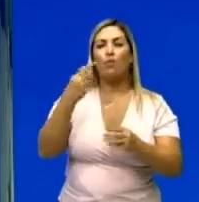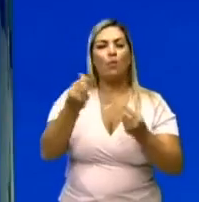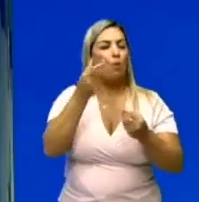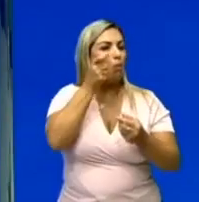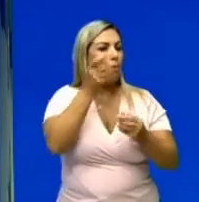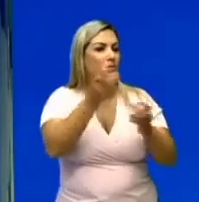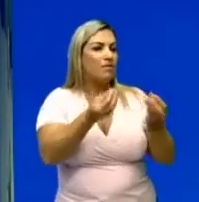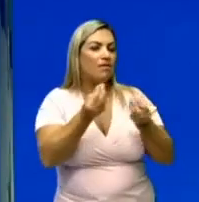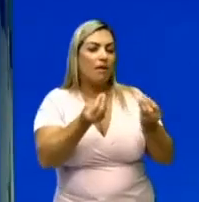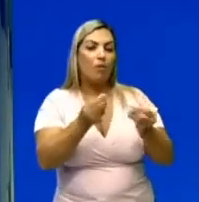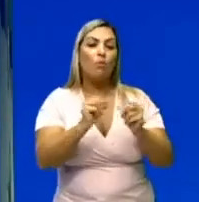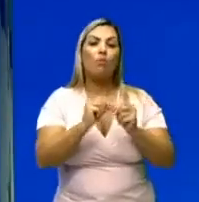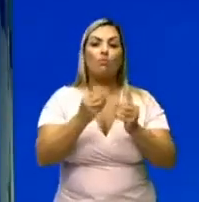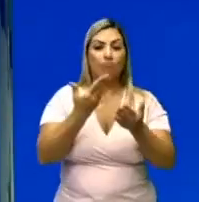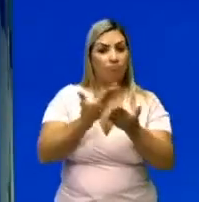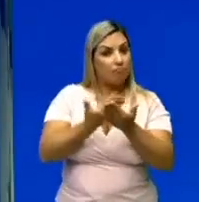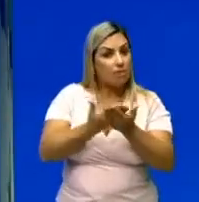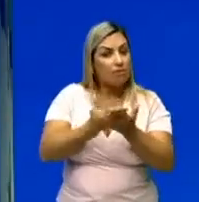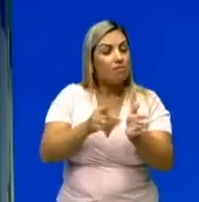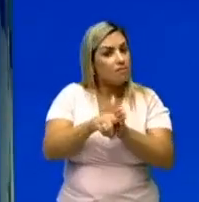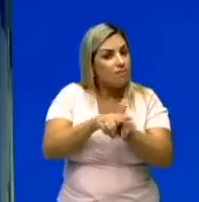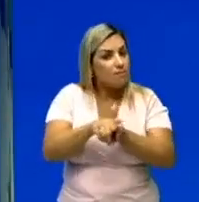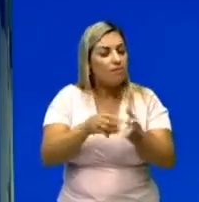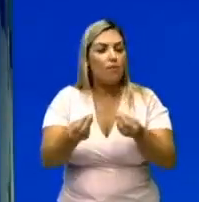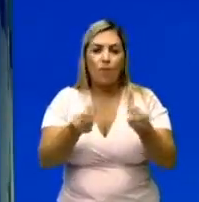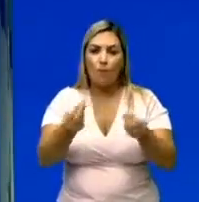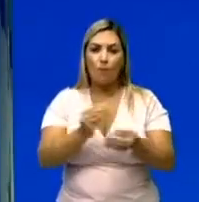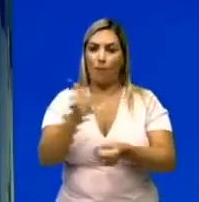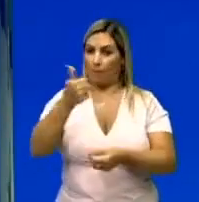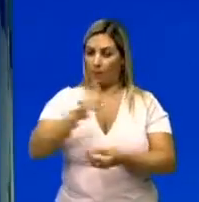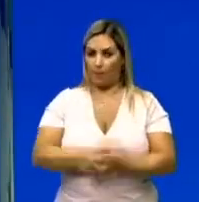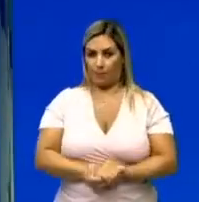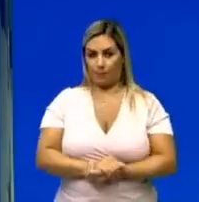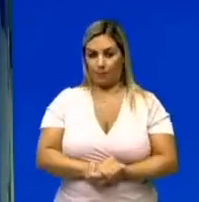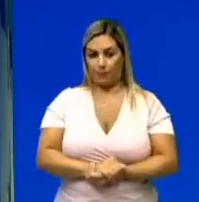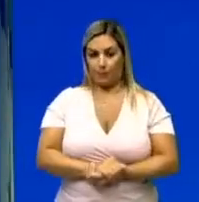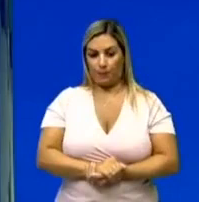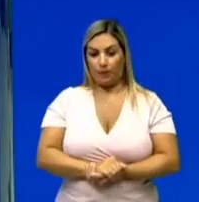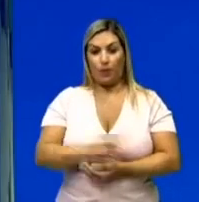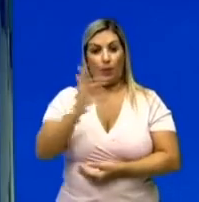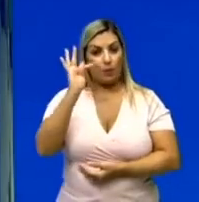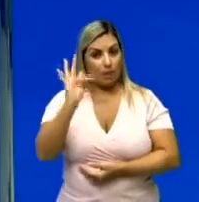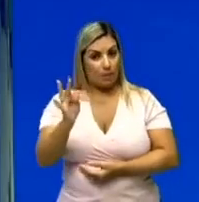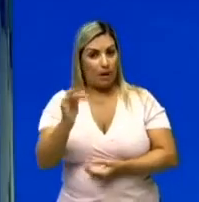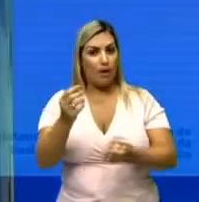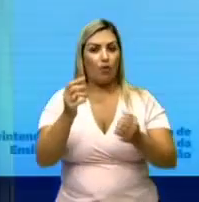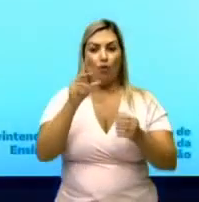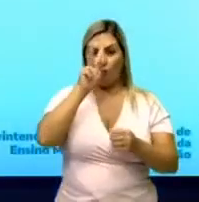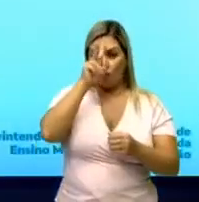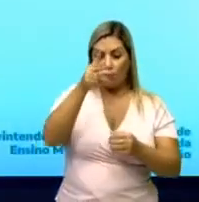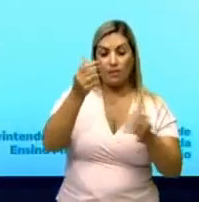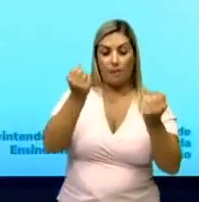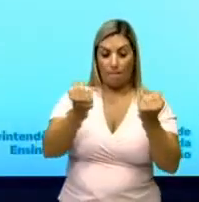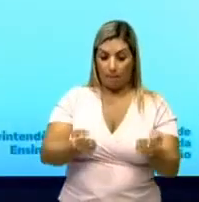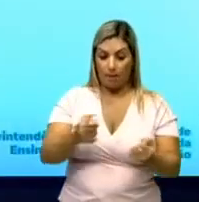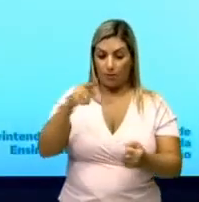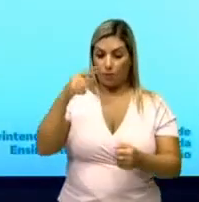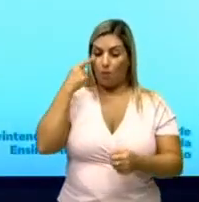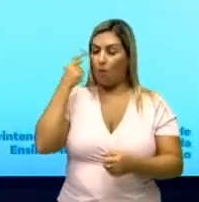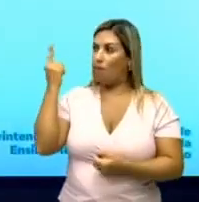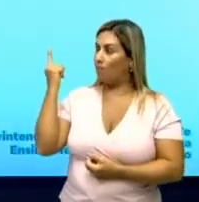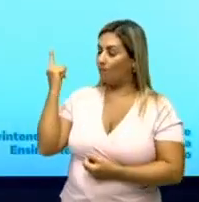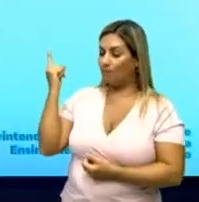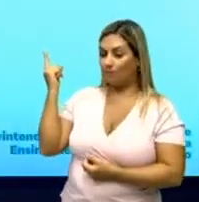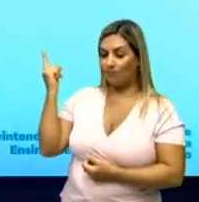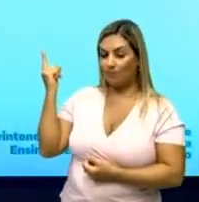trabalho vai ser estudado em cada caso. Vamos aqui primeiro. O trabalho da força peso. Observa aqui, olha. Eu tenho um bloco,